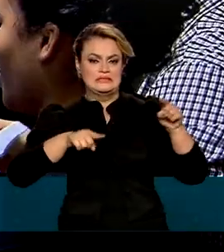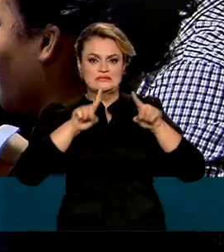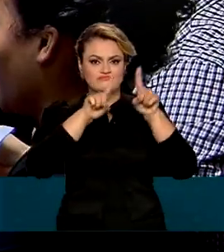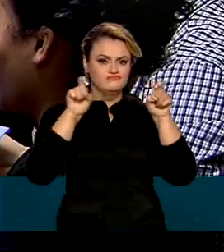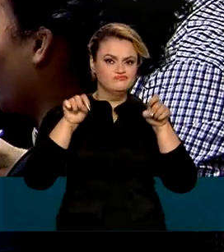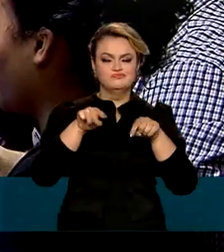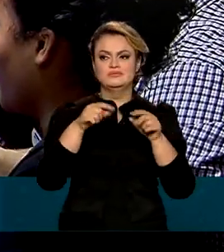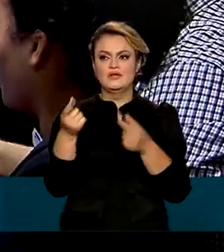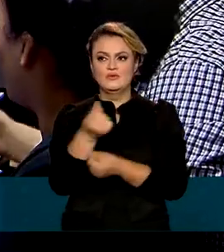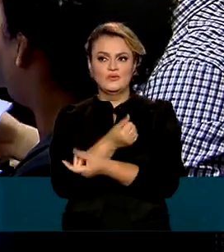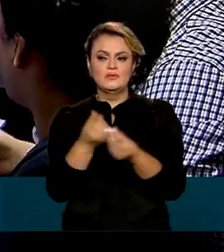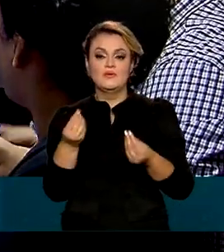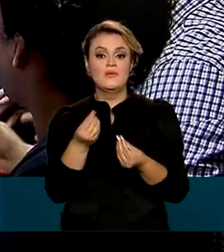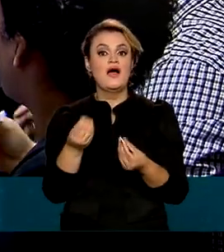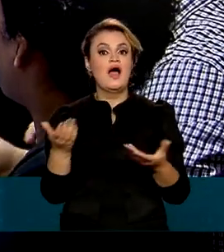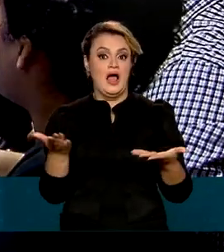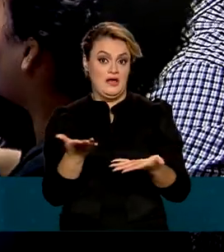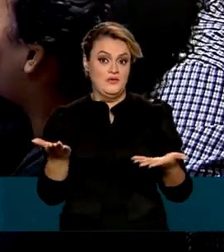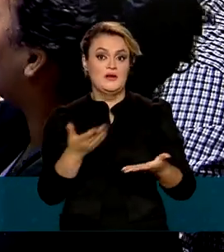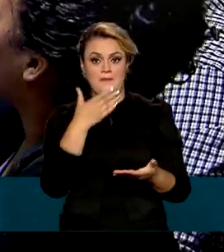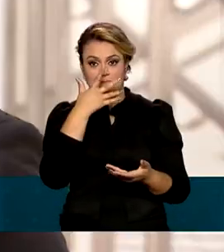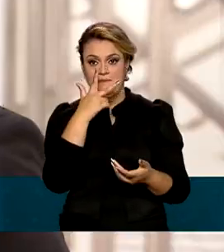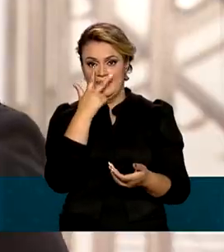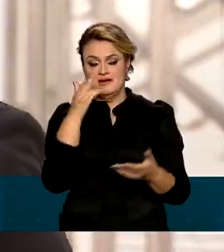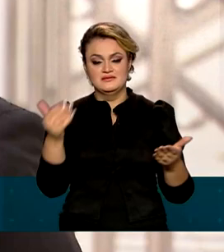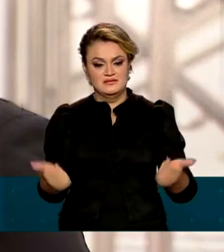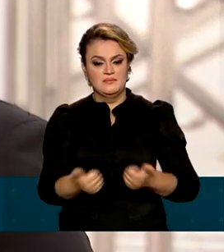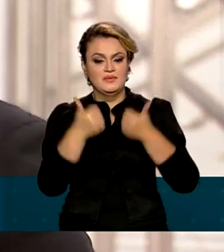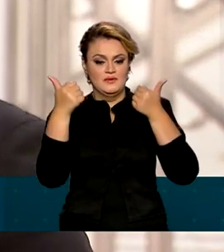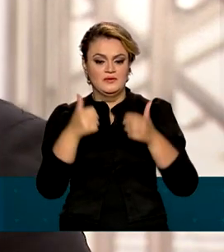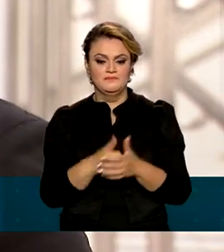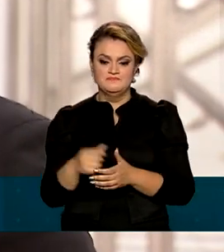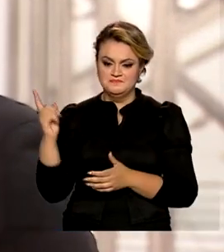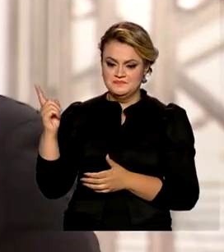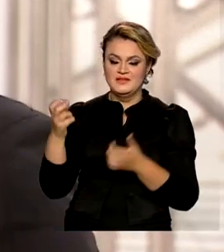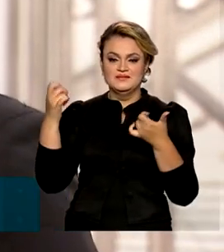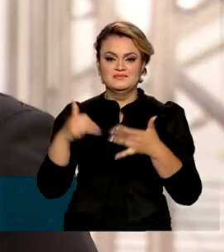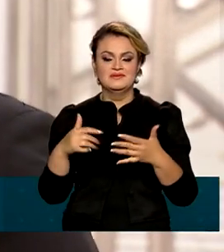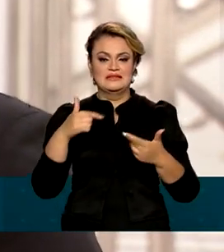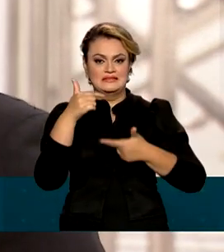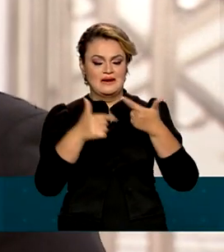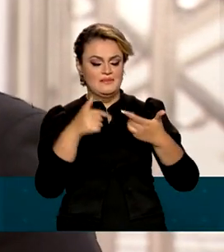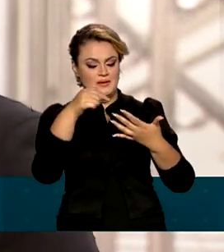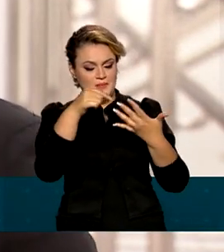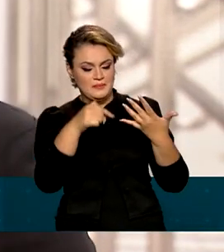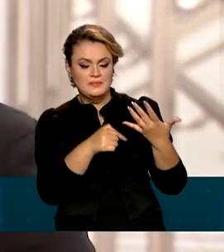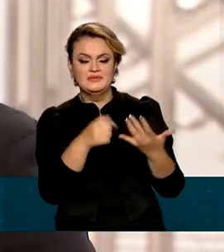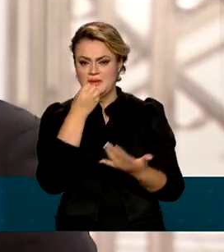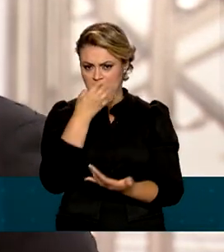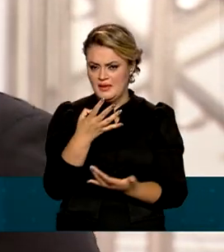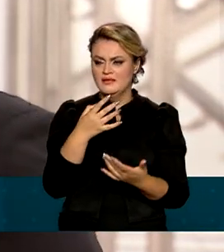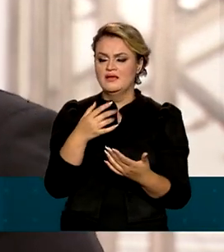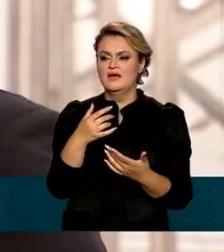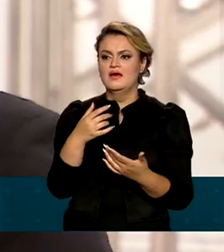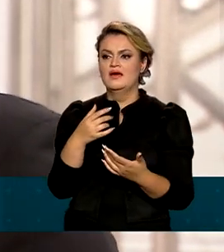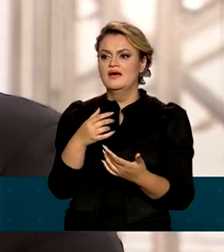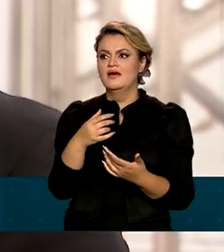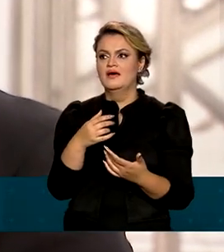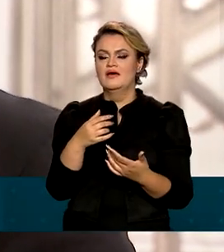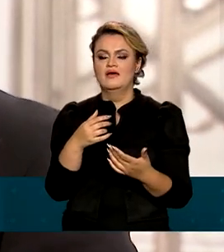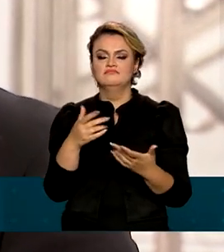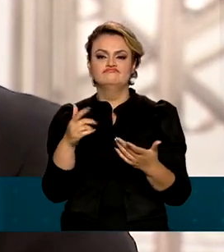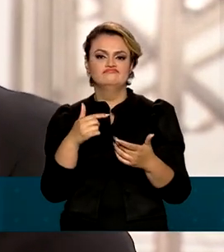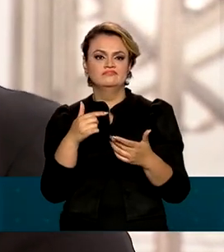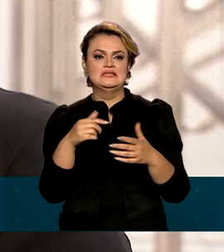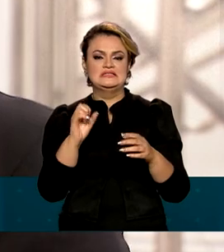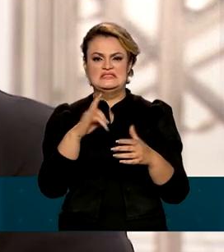um sinal de recuperação econômica. Quando o setor de serviços vai bem, a economia vai bem. Quando o setor de serviços entra em recessão